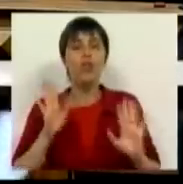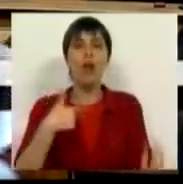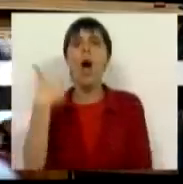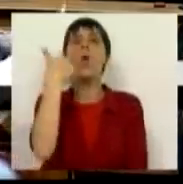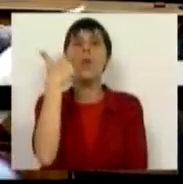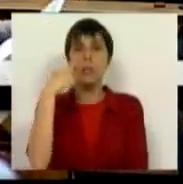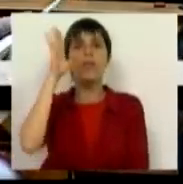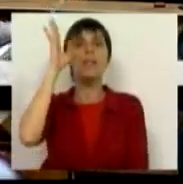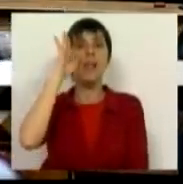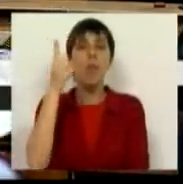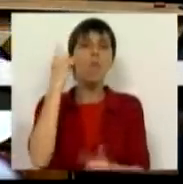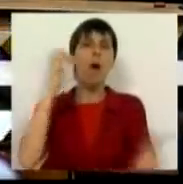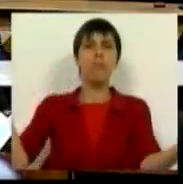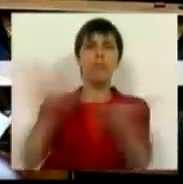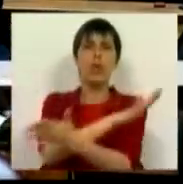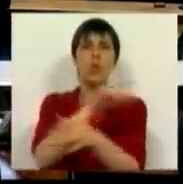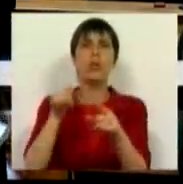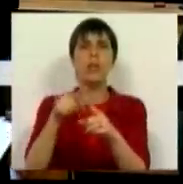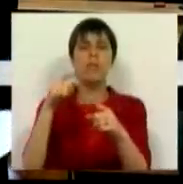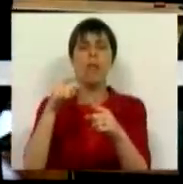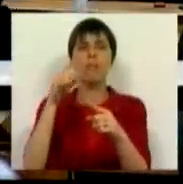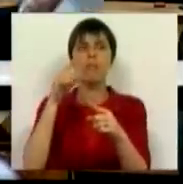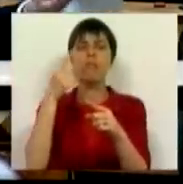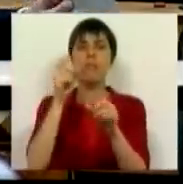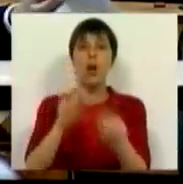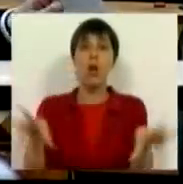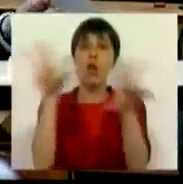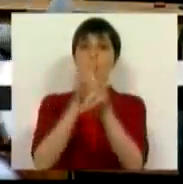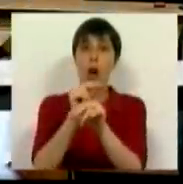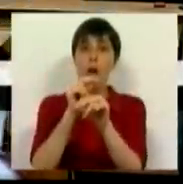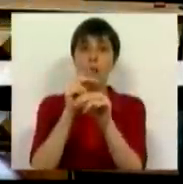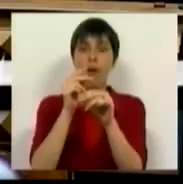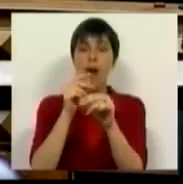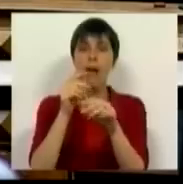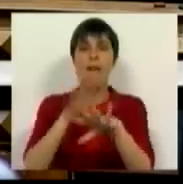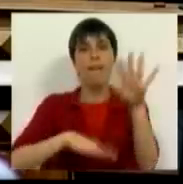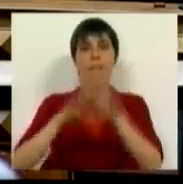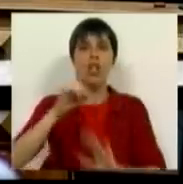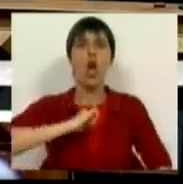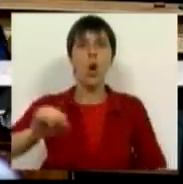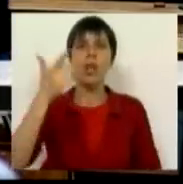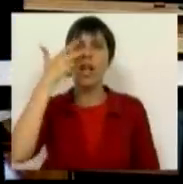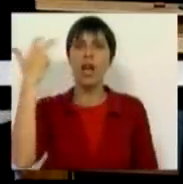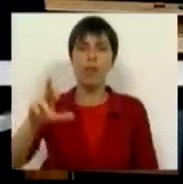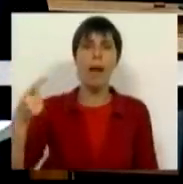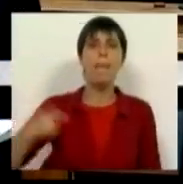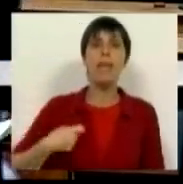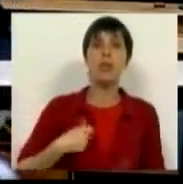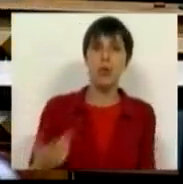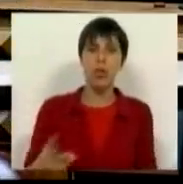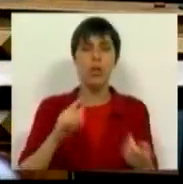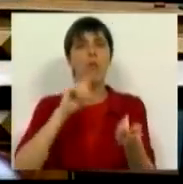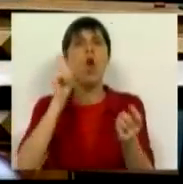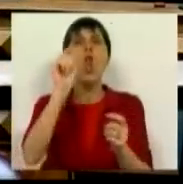conhecimento de uma notícia que representa uma nova investida contra os reformados e pensionistas.